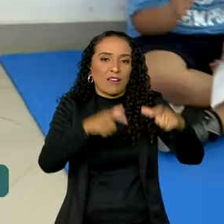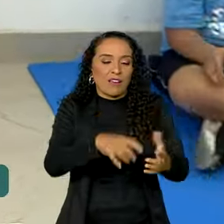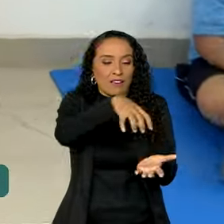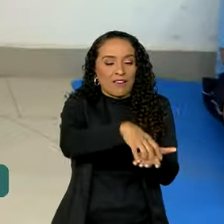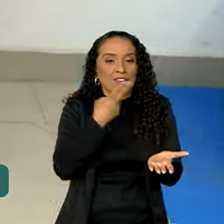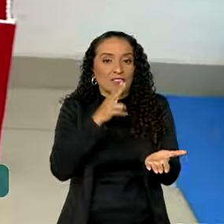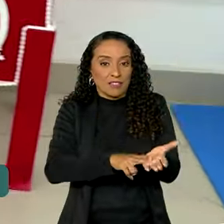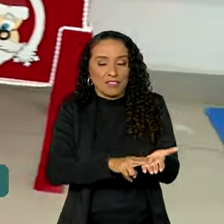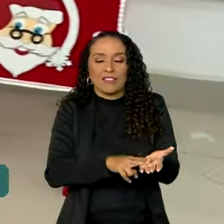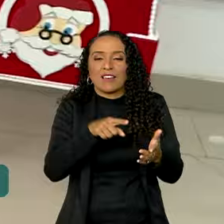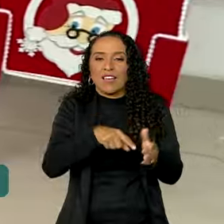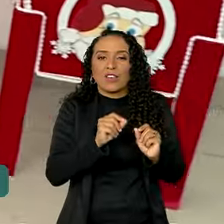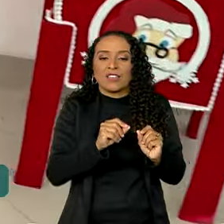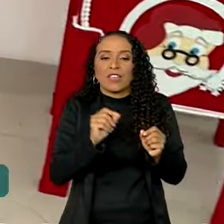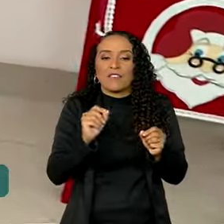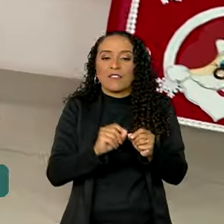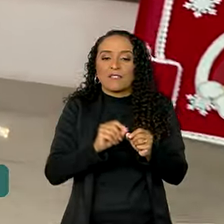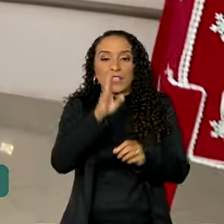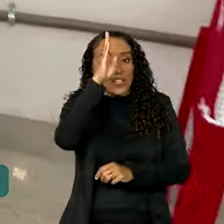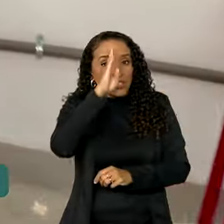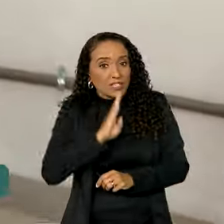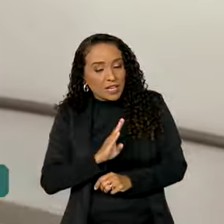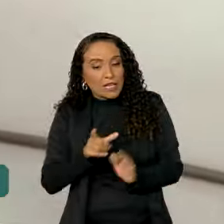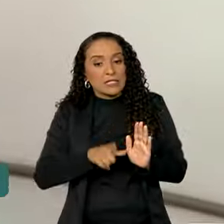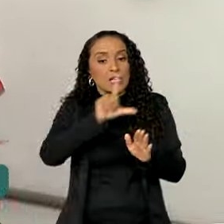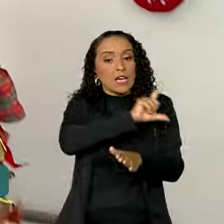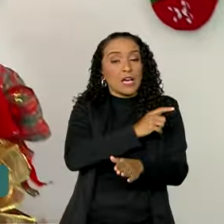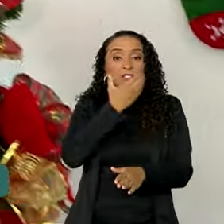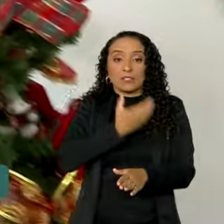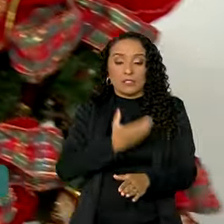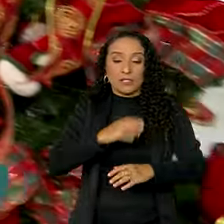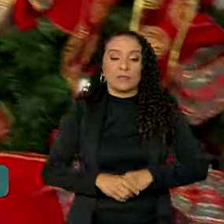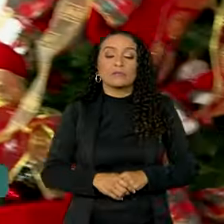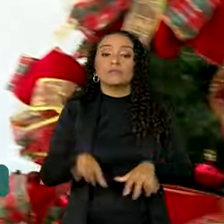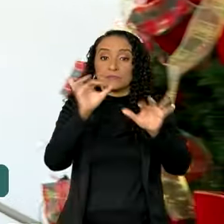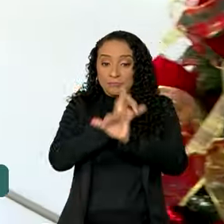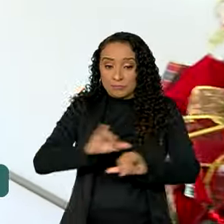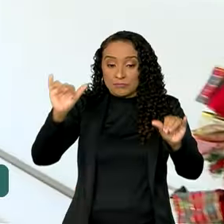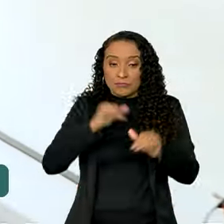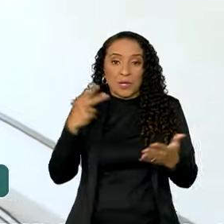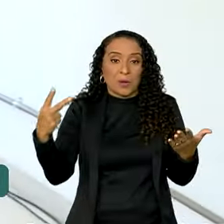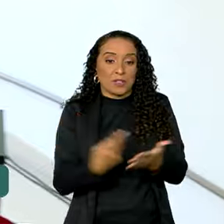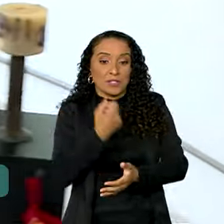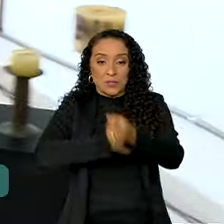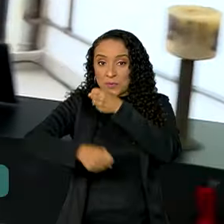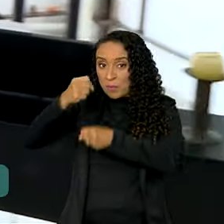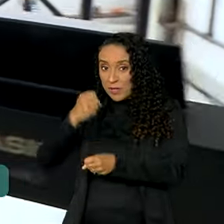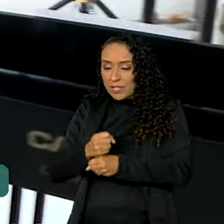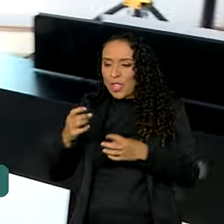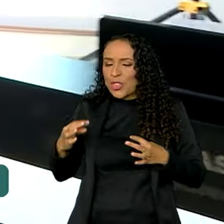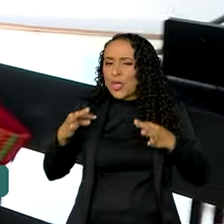As entregas são feitas gratuitamente antes do Natal. Na campanha realizada no ano passado,